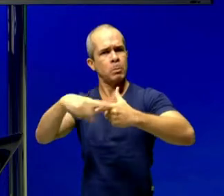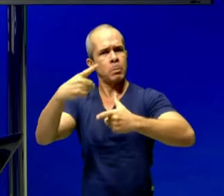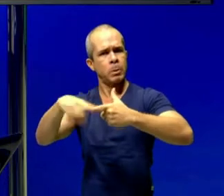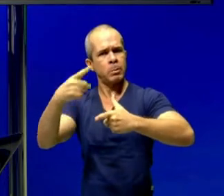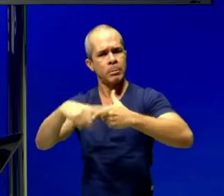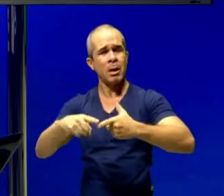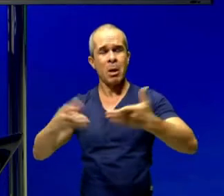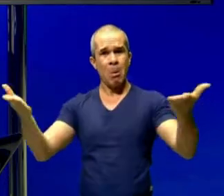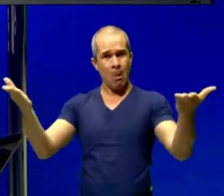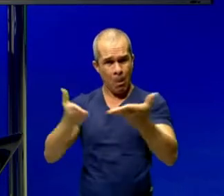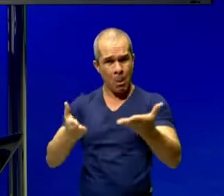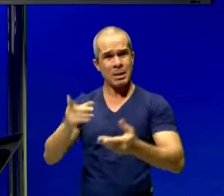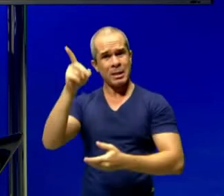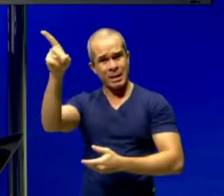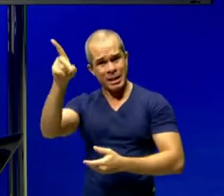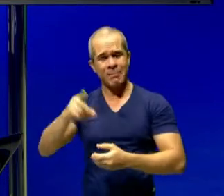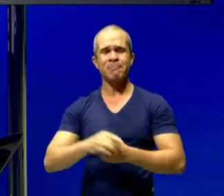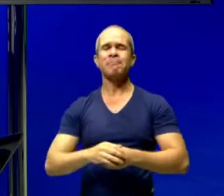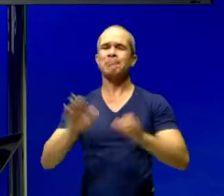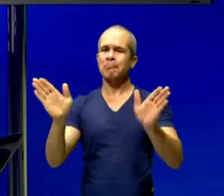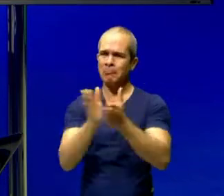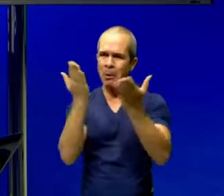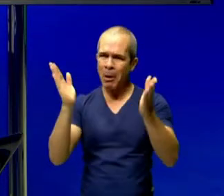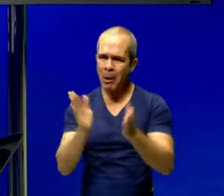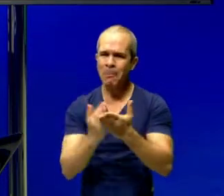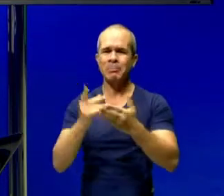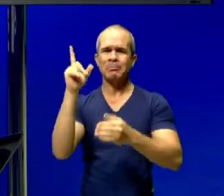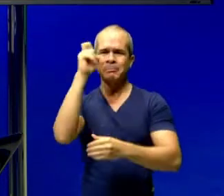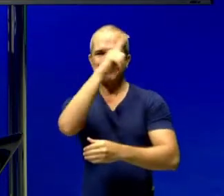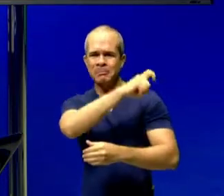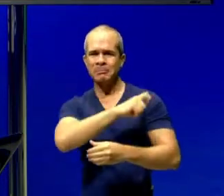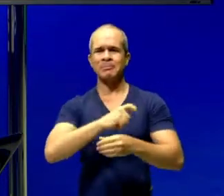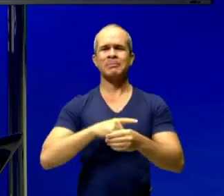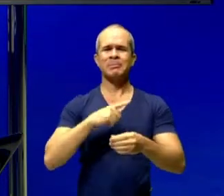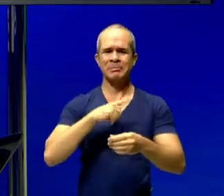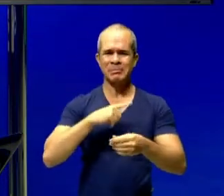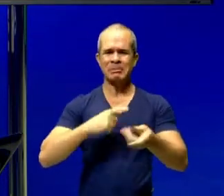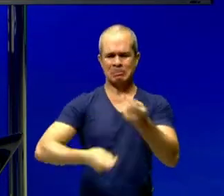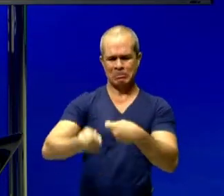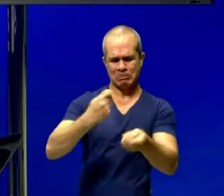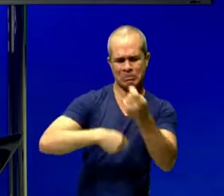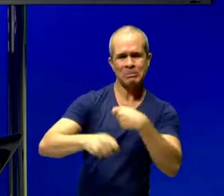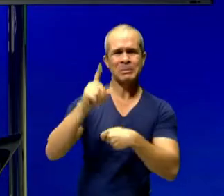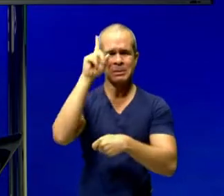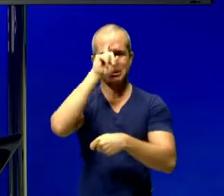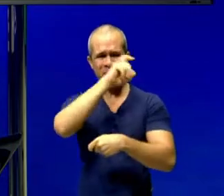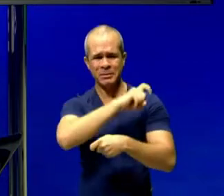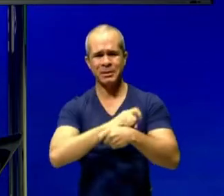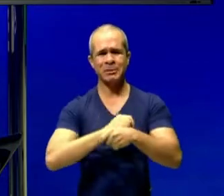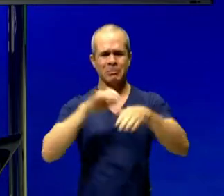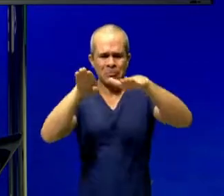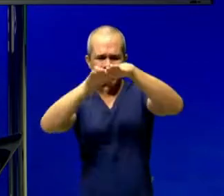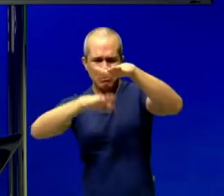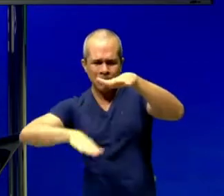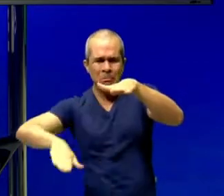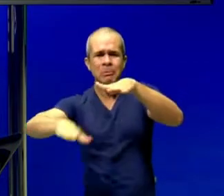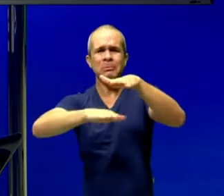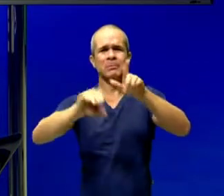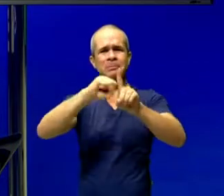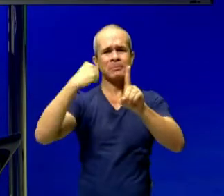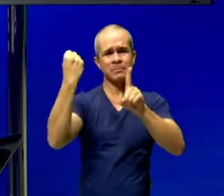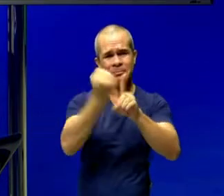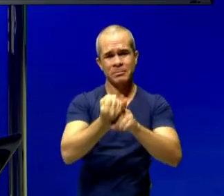Angola sofre com inúmeras mazelas sociais, entre elas a pobreza, a desigualdade social, a falta de